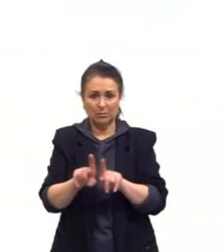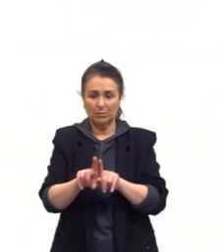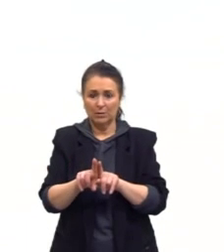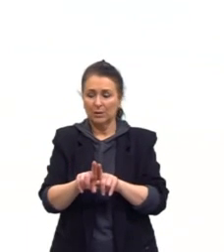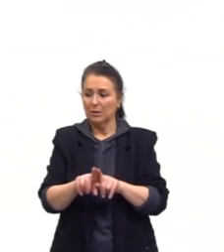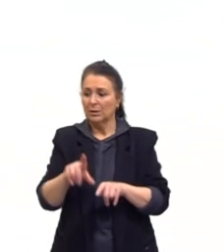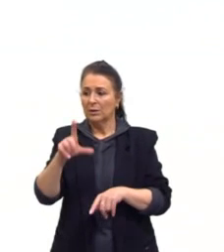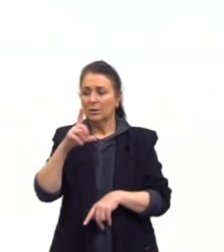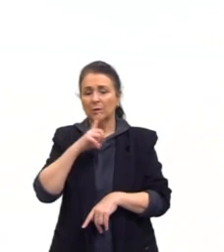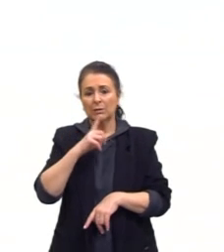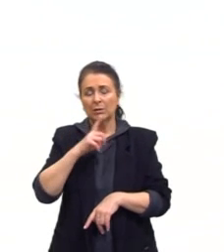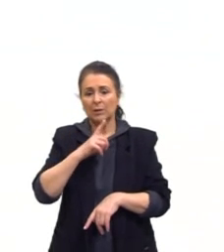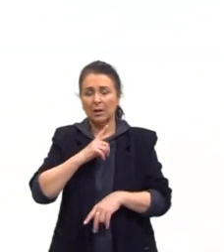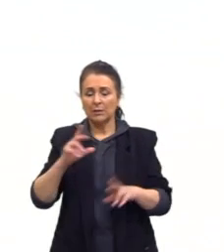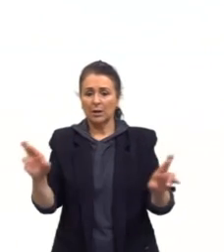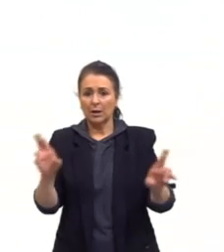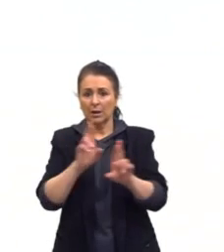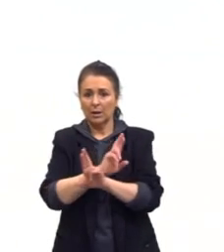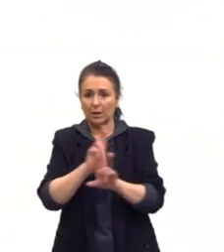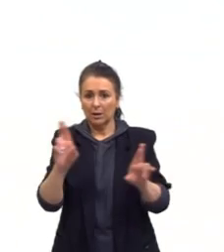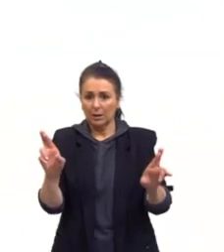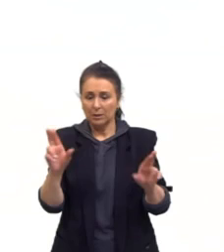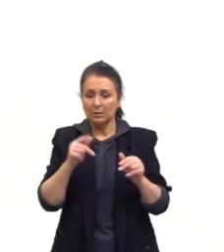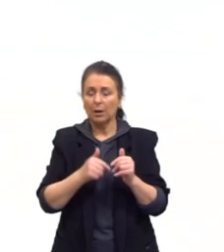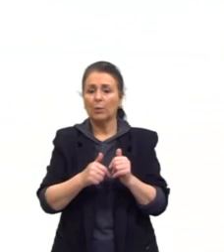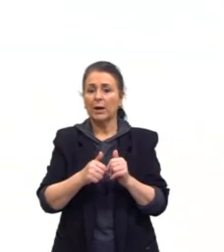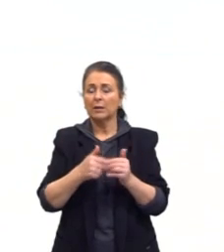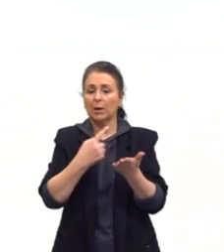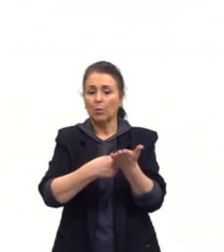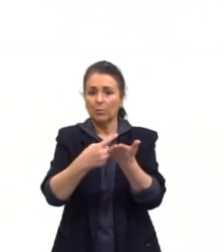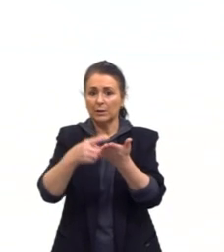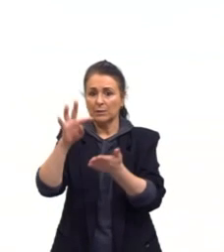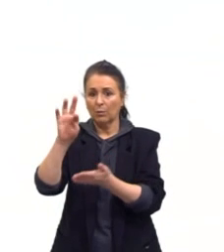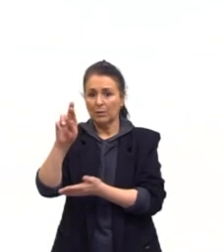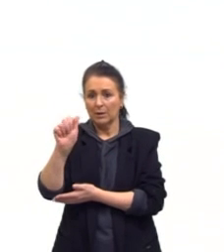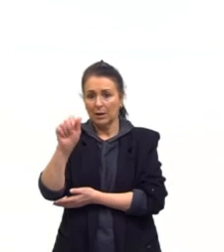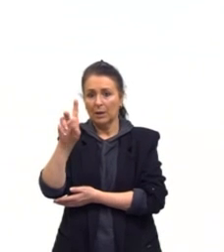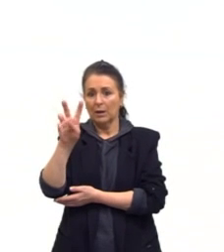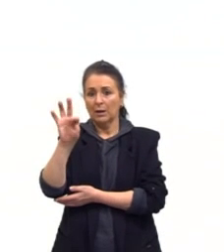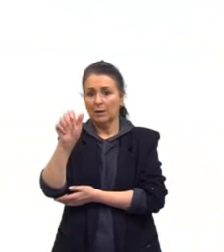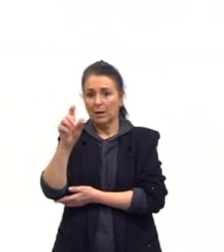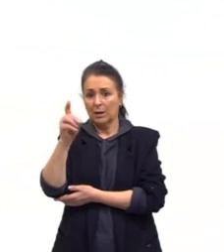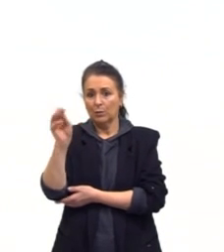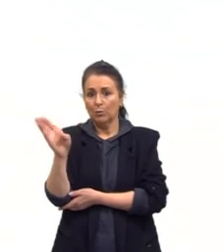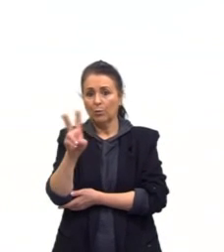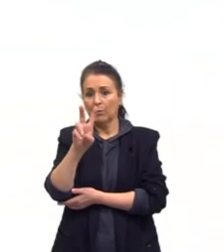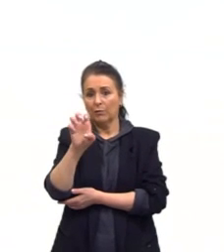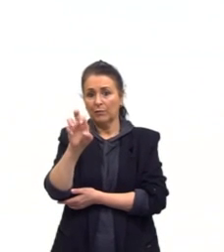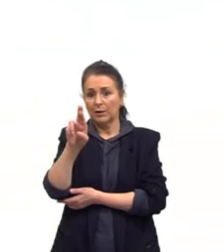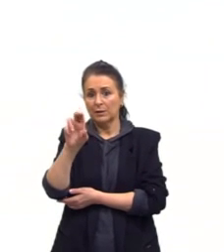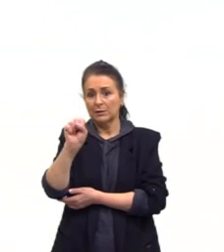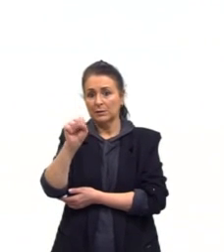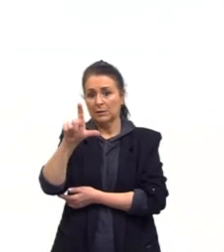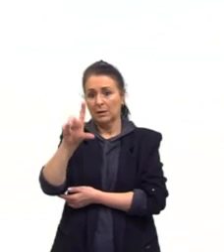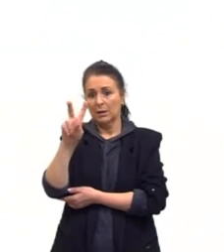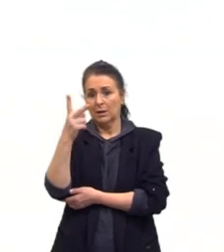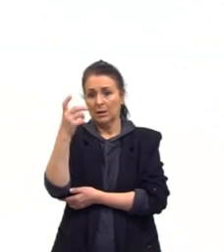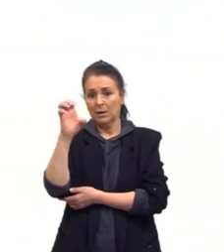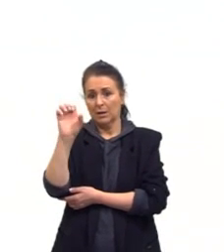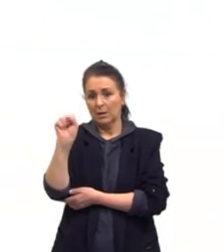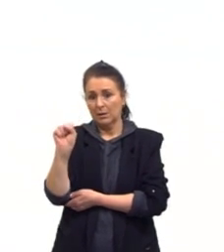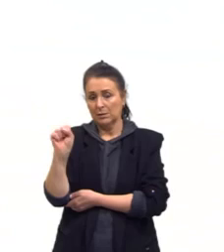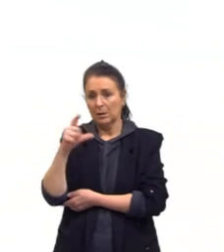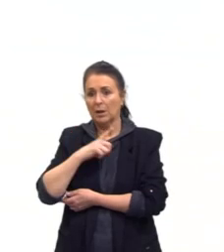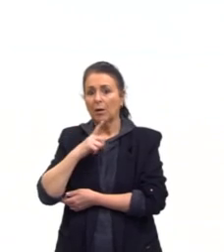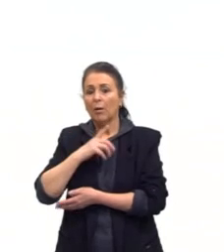questões aí relacionadas ao Tratado de Versalhes, Inclusive perdendo grandes partes aí, grande não,